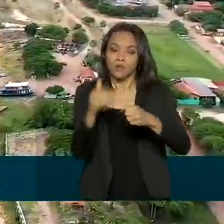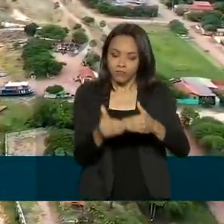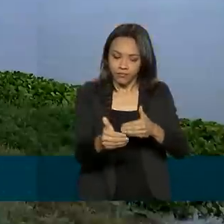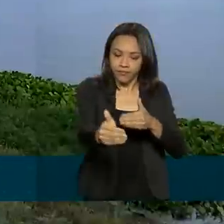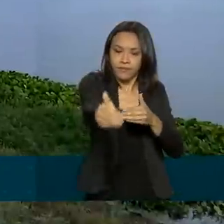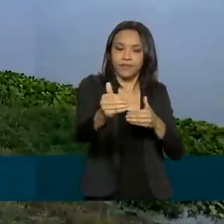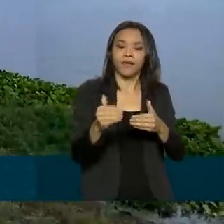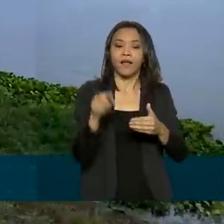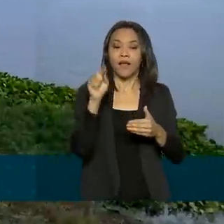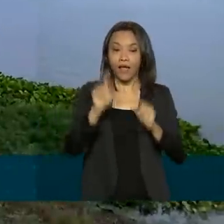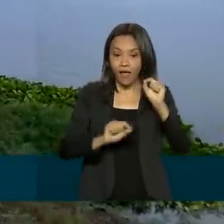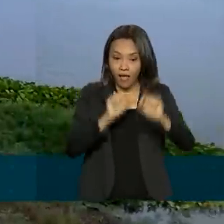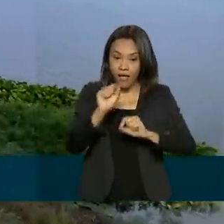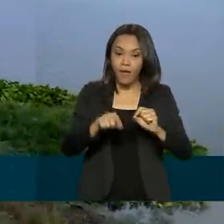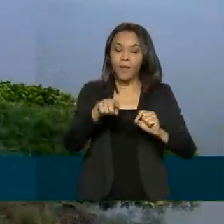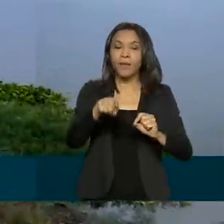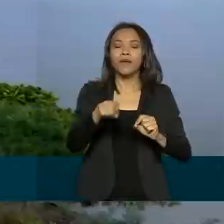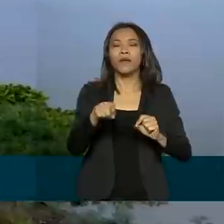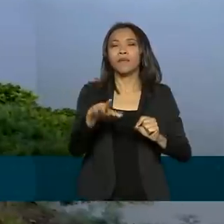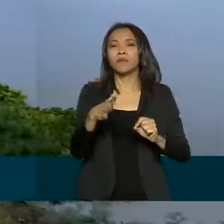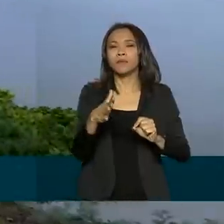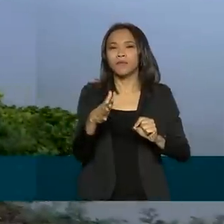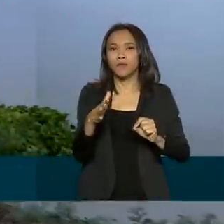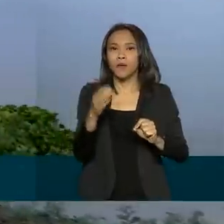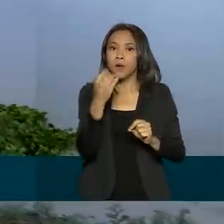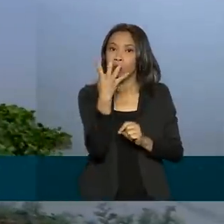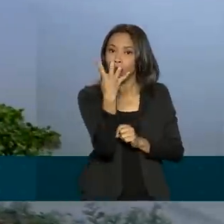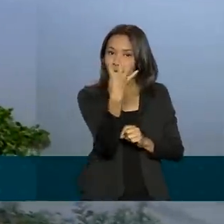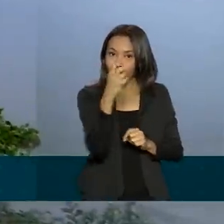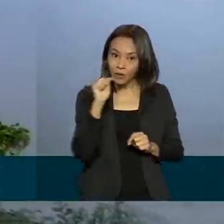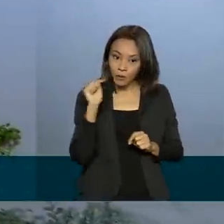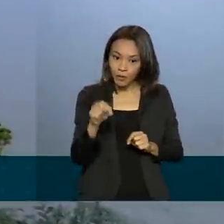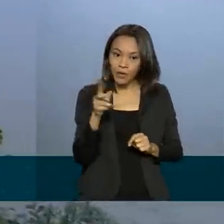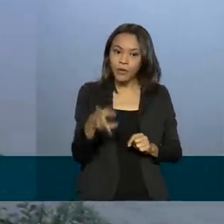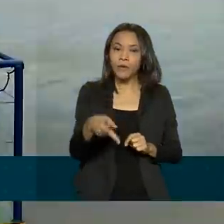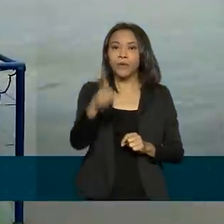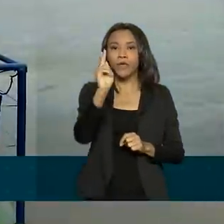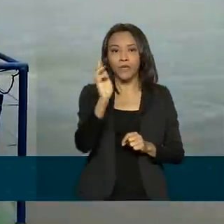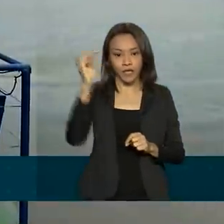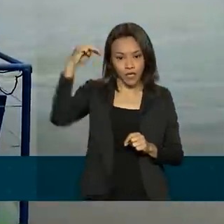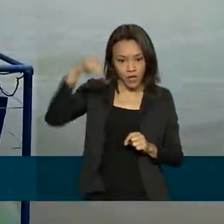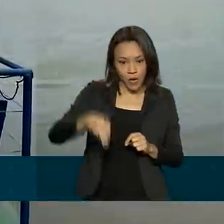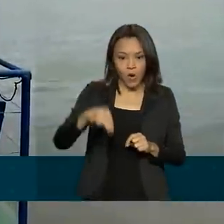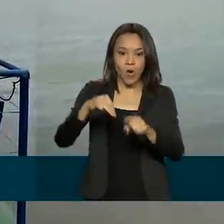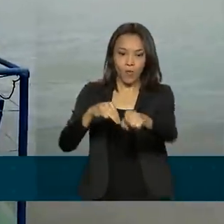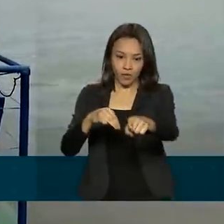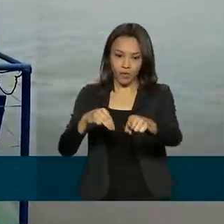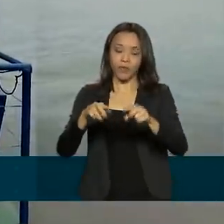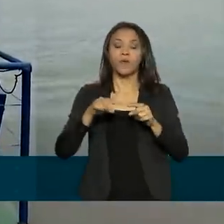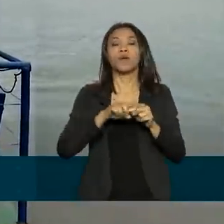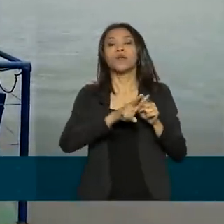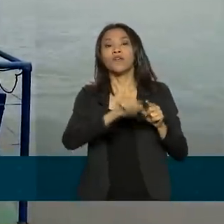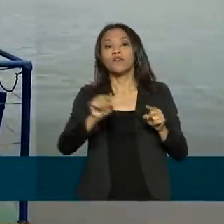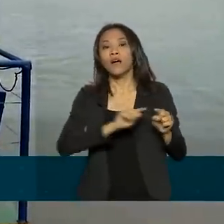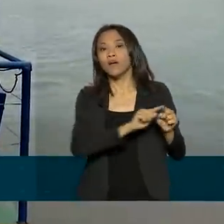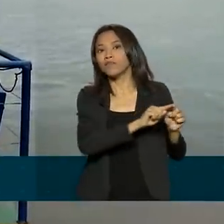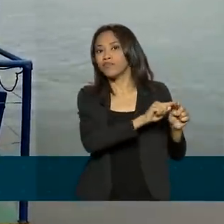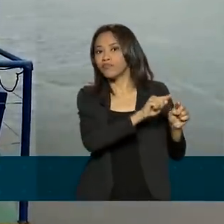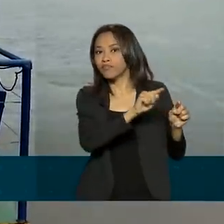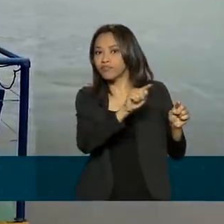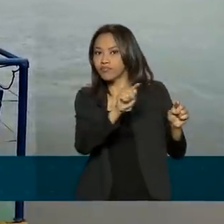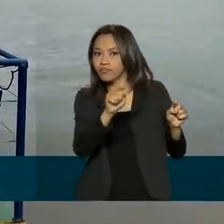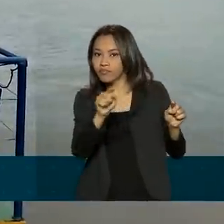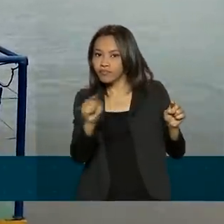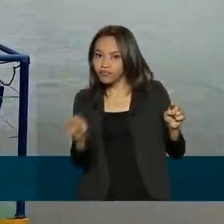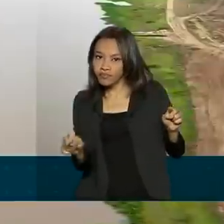Bioceânica, um corredor de aproximadamente 4 mil quilômetros de rodovias que vão atravessar o continente sul-americano do